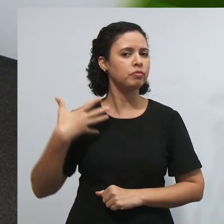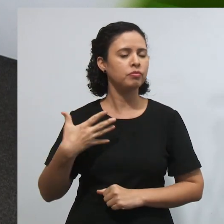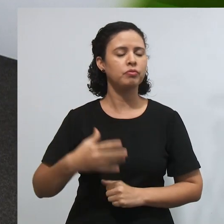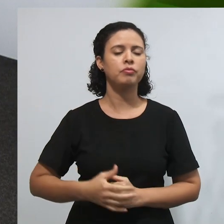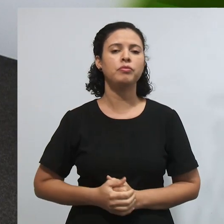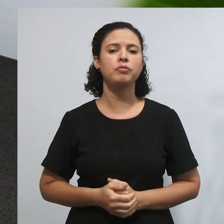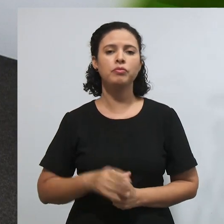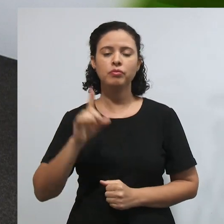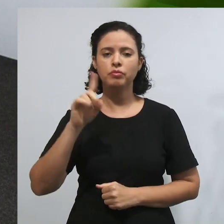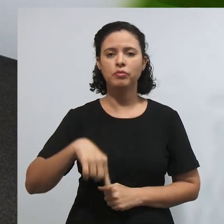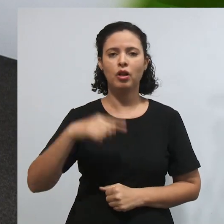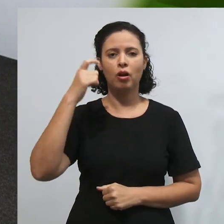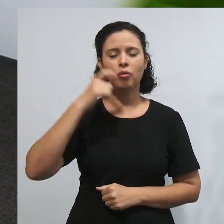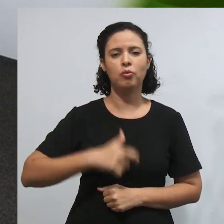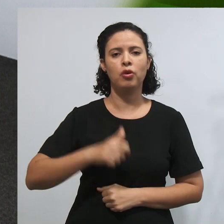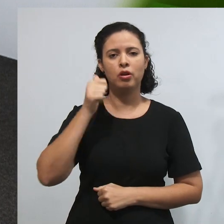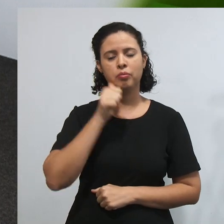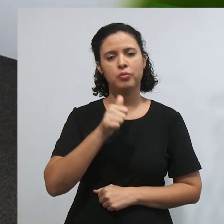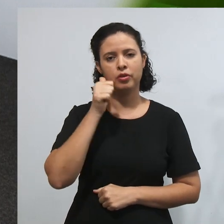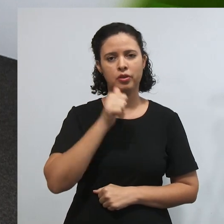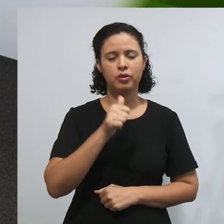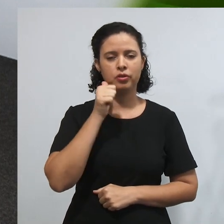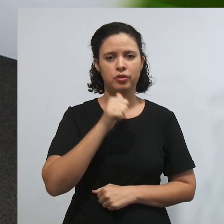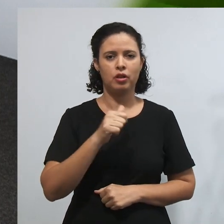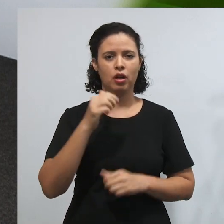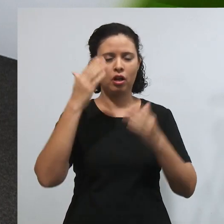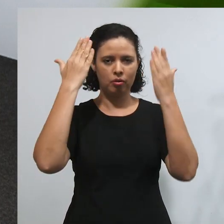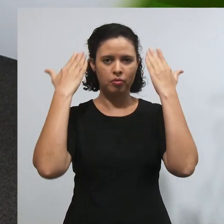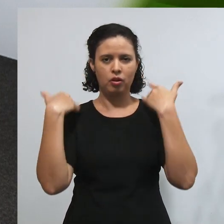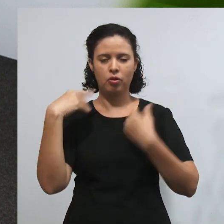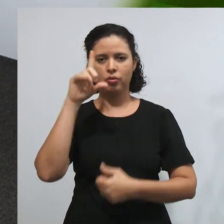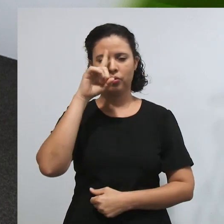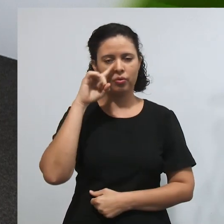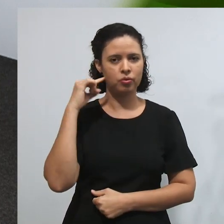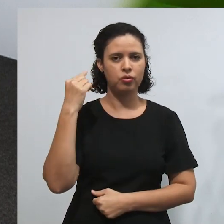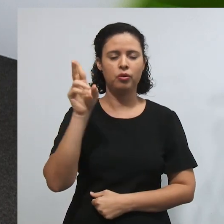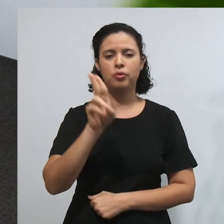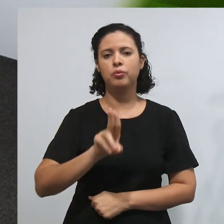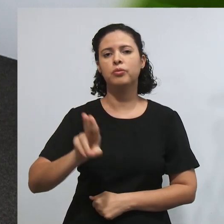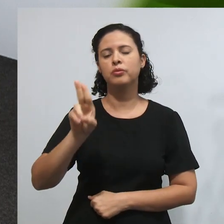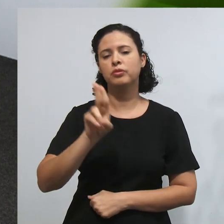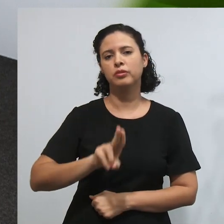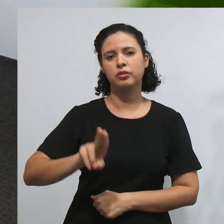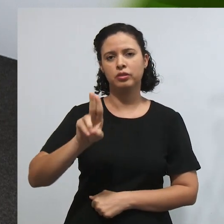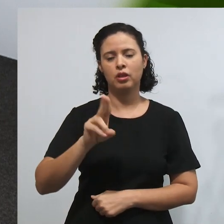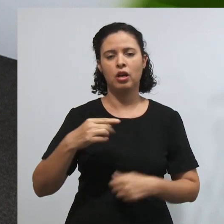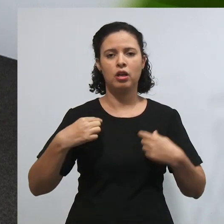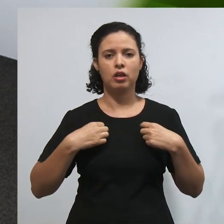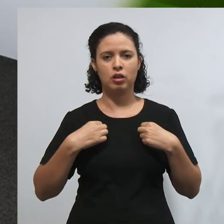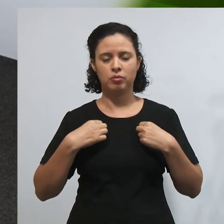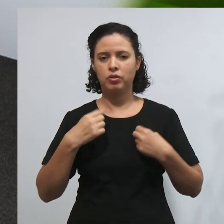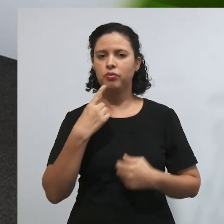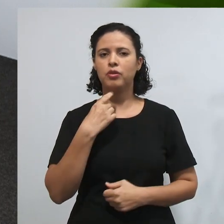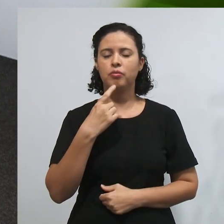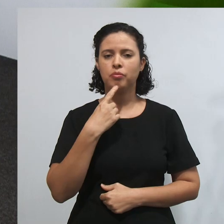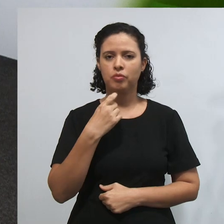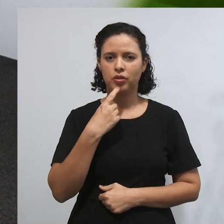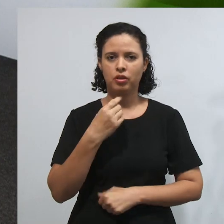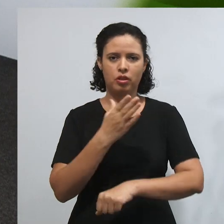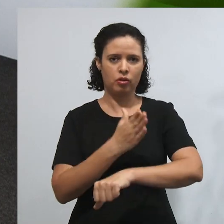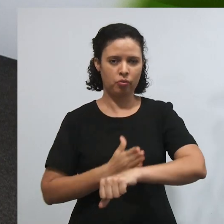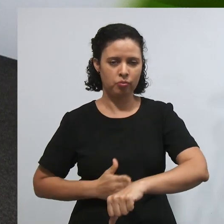Sou uma mulher branca, de cabelos loiros, estou usando uma camisa vermelha de manga